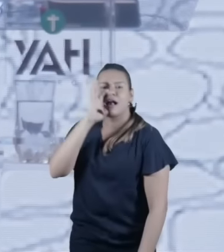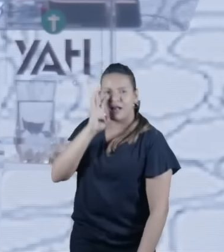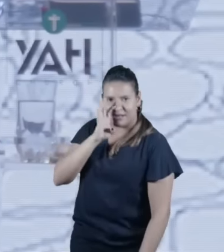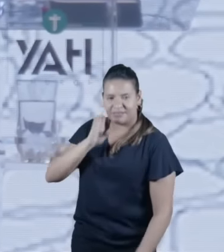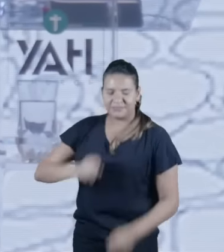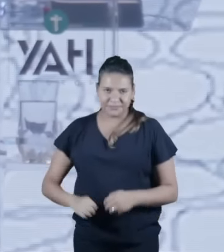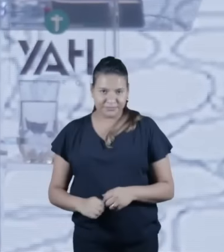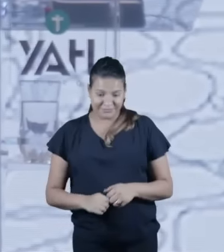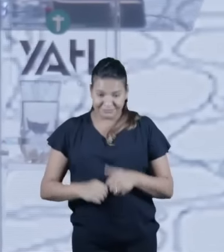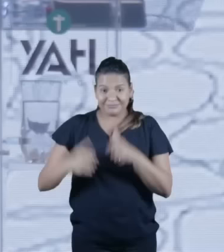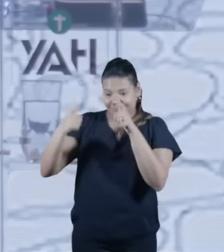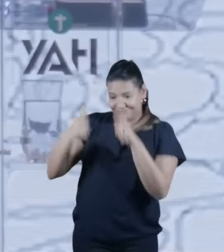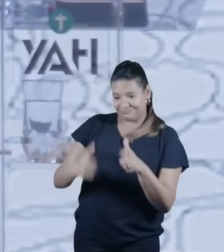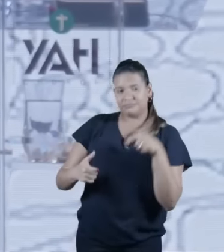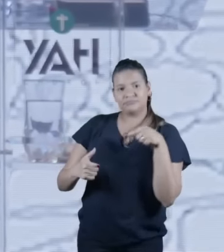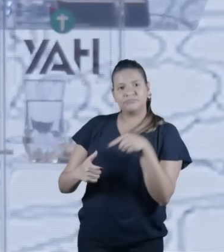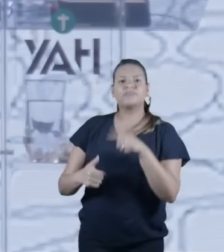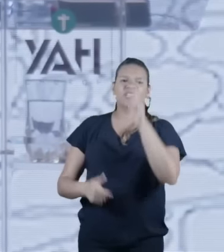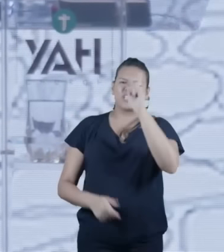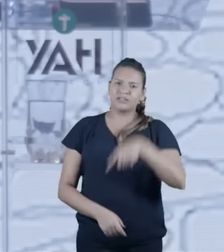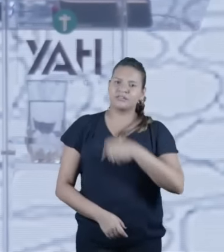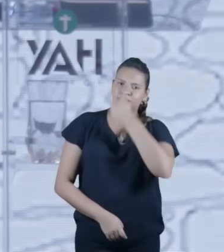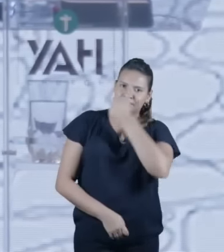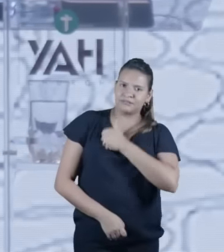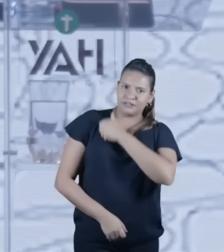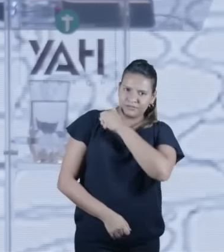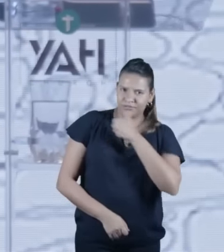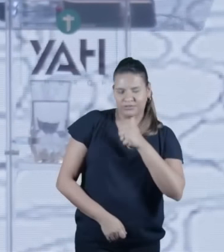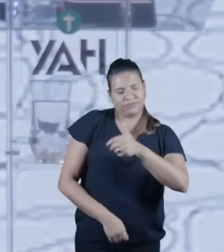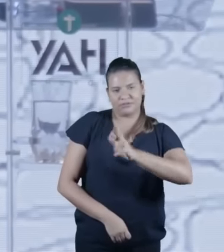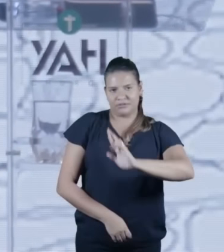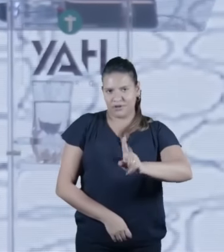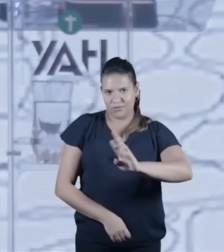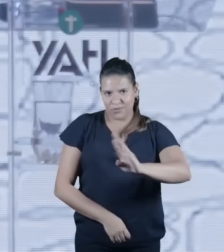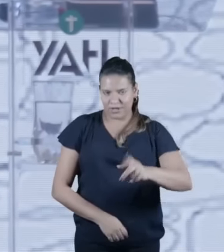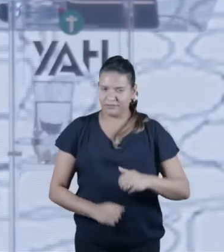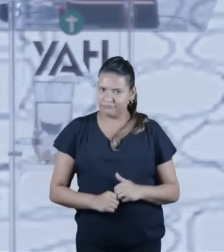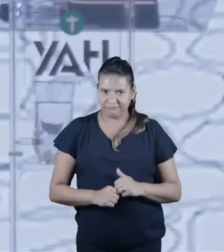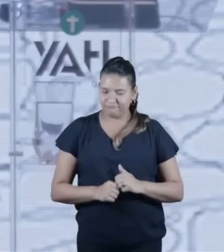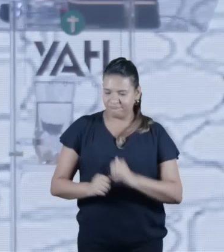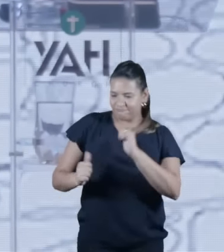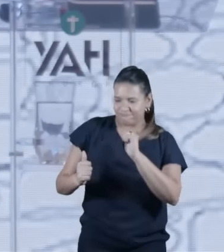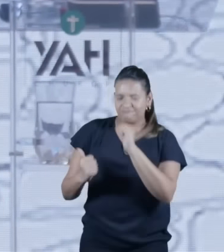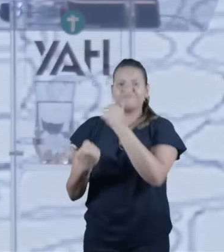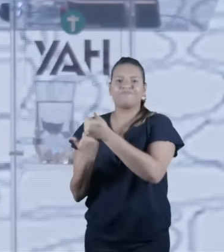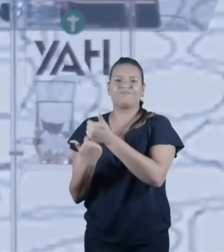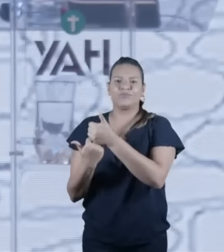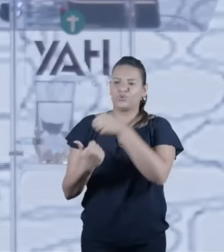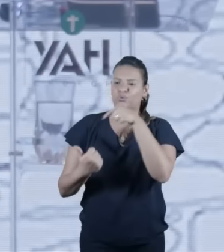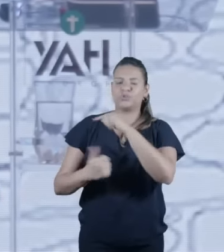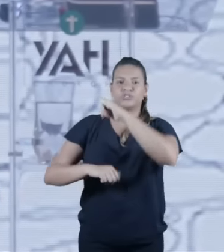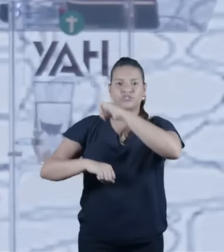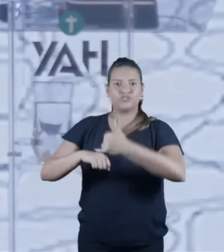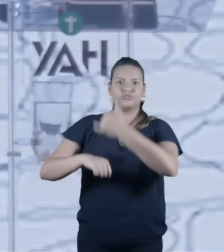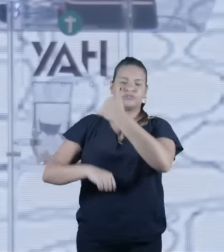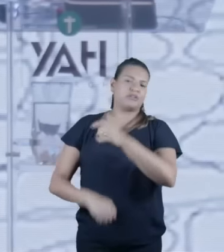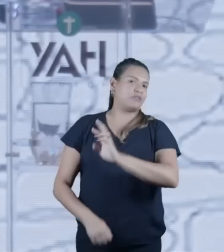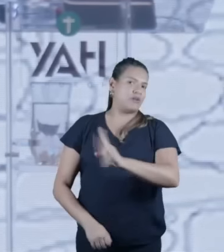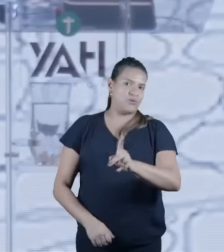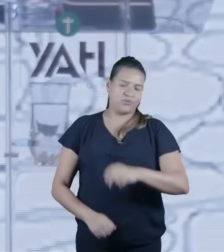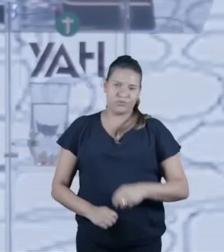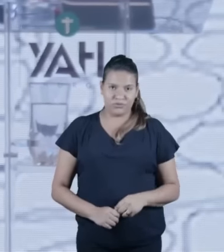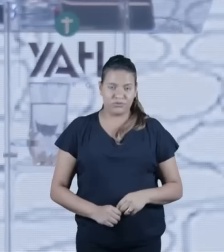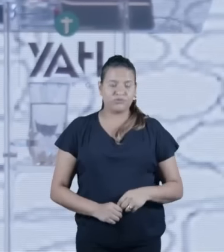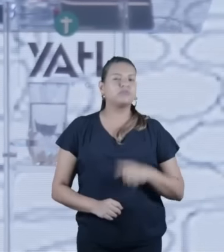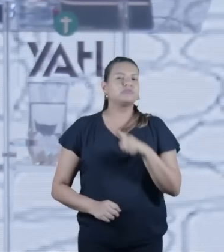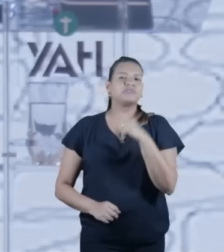sinagogas não são e nunca foram um substituto para o templo de Jerusalém quando a gente ora a gente não ora para uma sinagoga a gente ora para